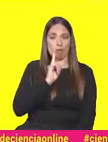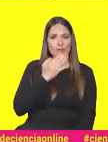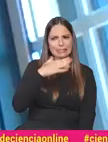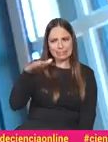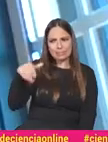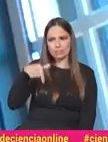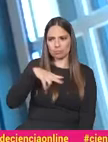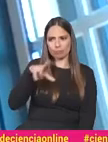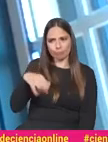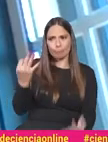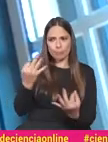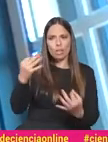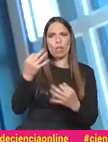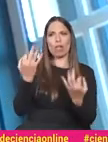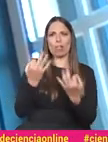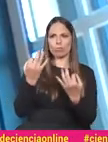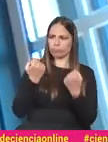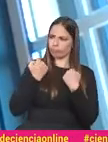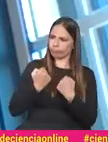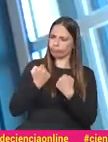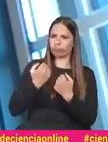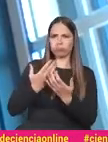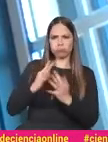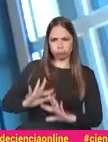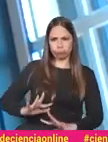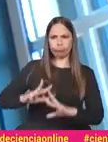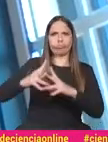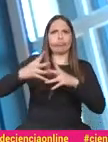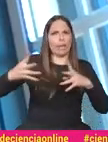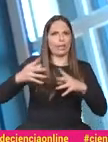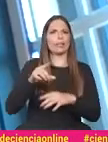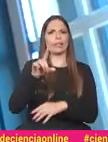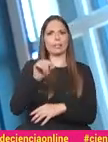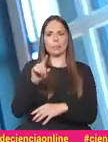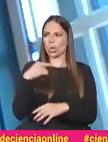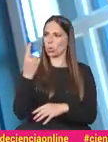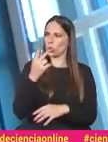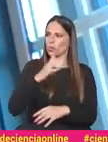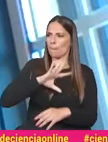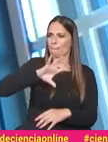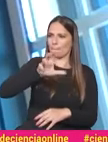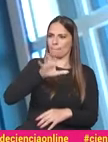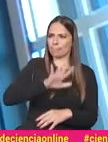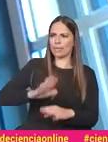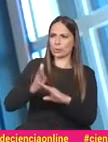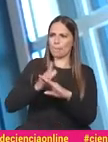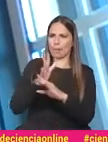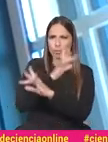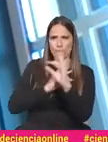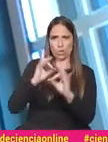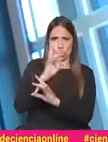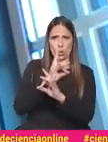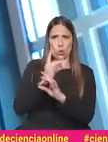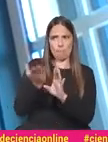ciência em Portugal, que de facto têm tido uma afirmação crescente e até somos dos países com a melhor média da União Europeia no que diz